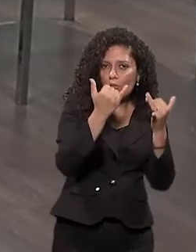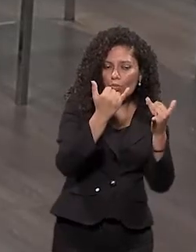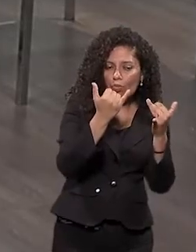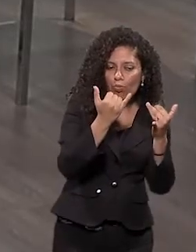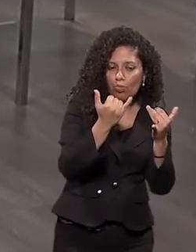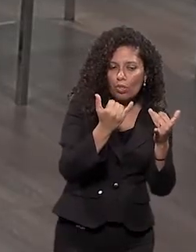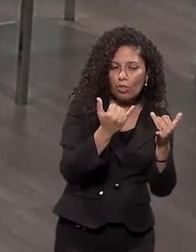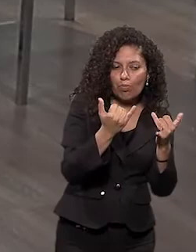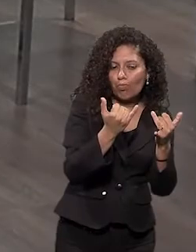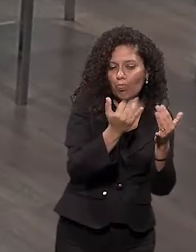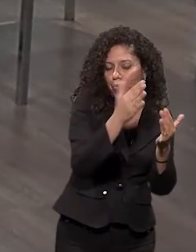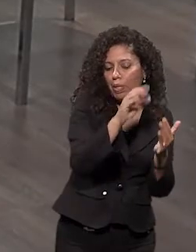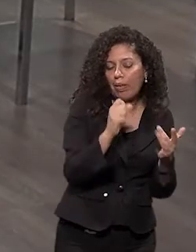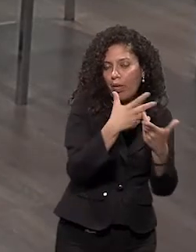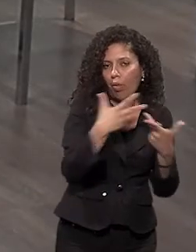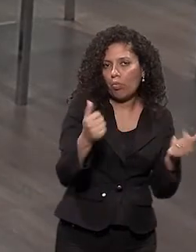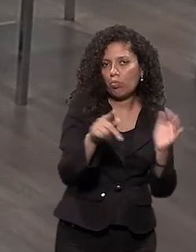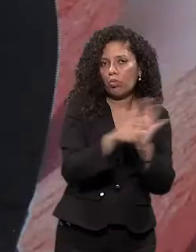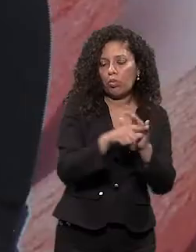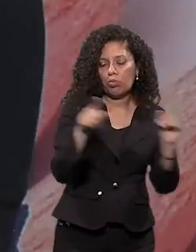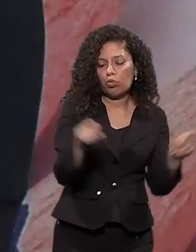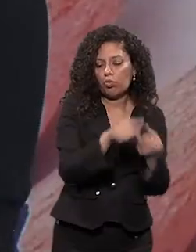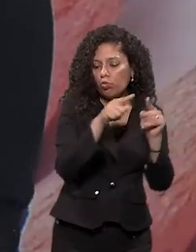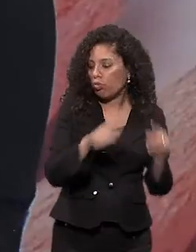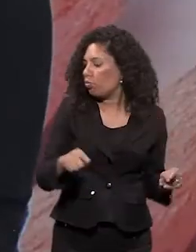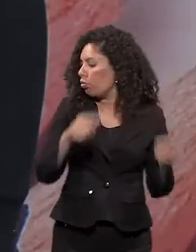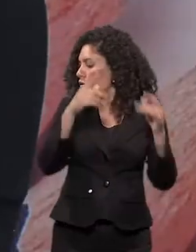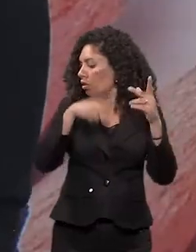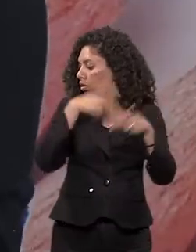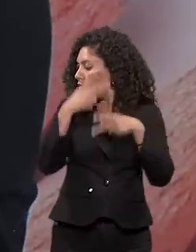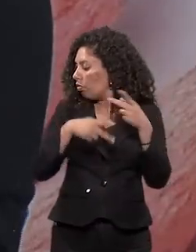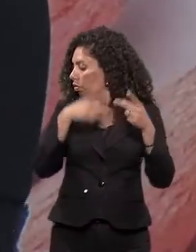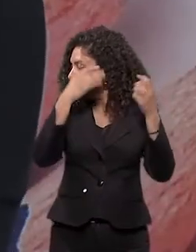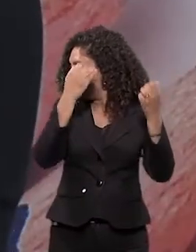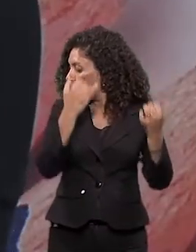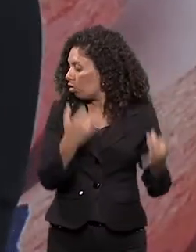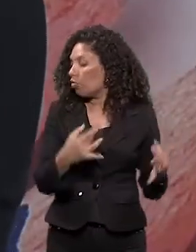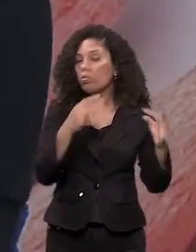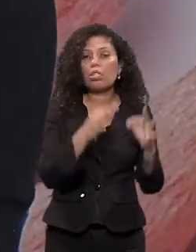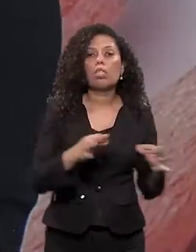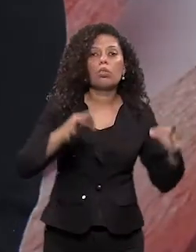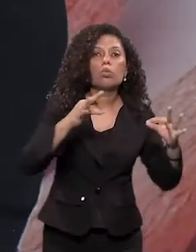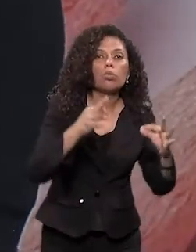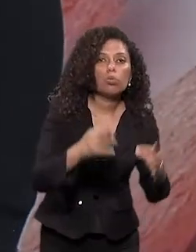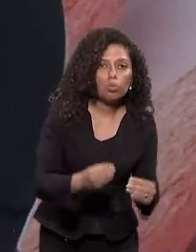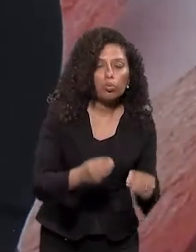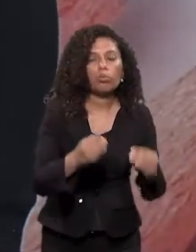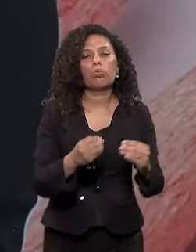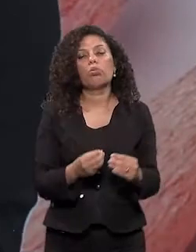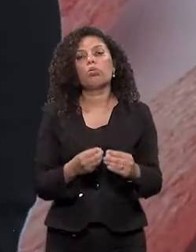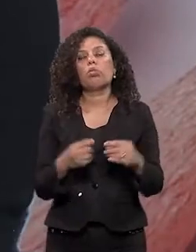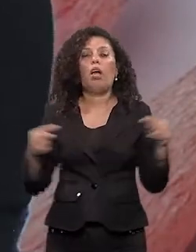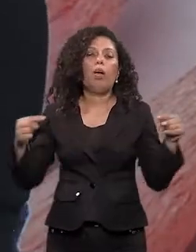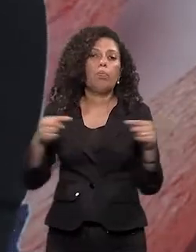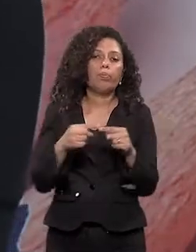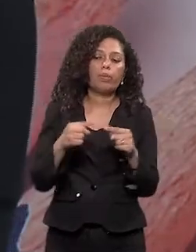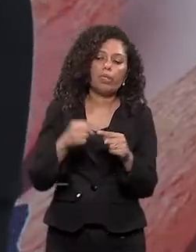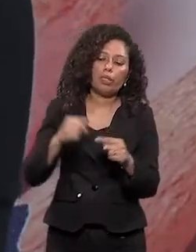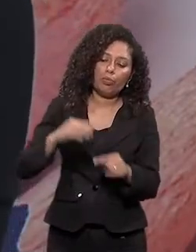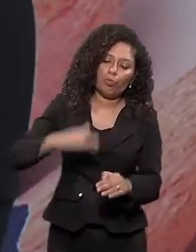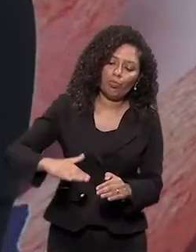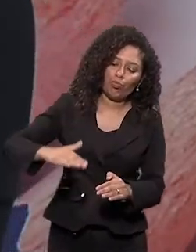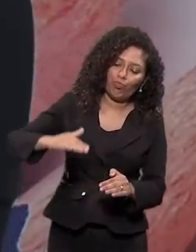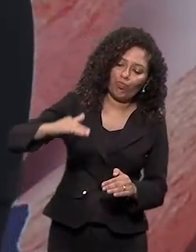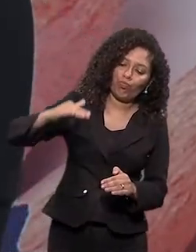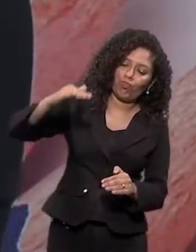dizer, usar os recursos da música Dentro de uma proposta técnica Que tem como objetivo desenvolver crianças